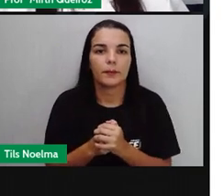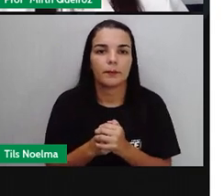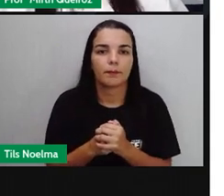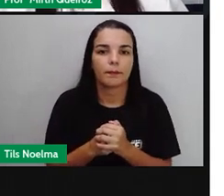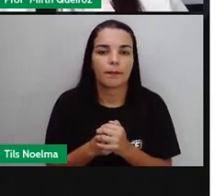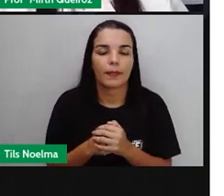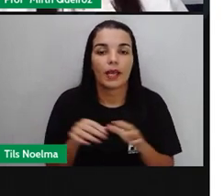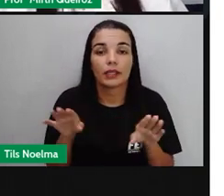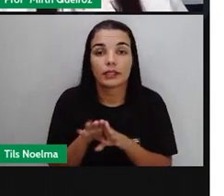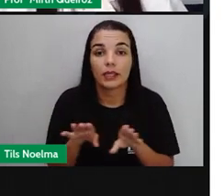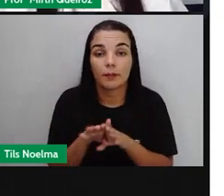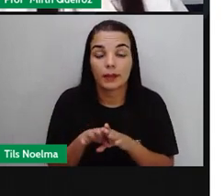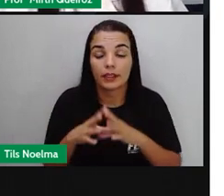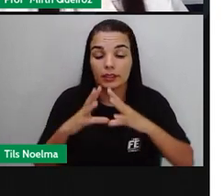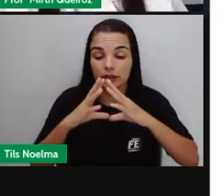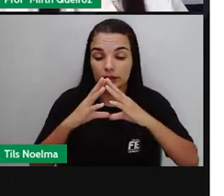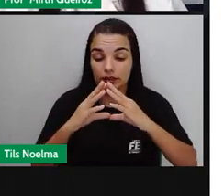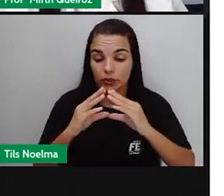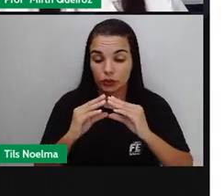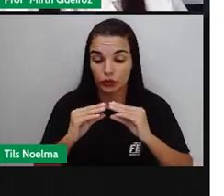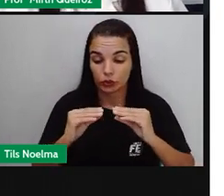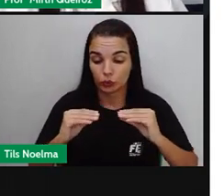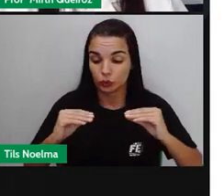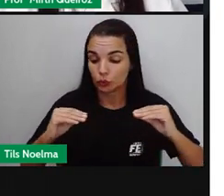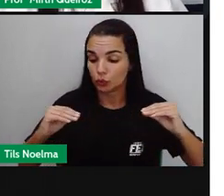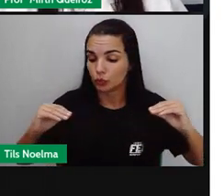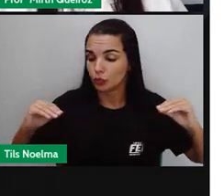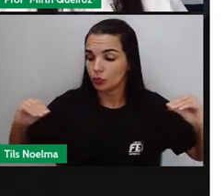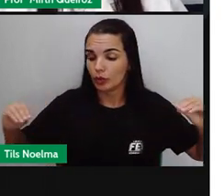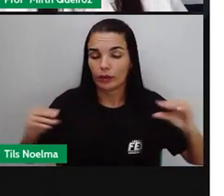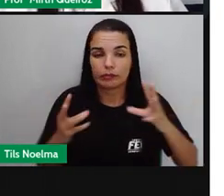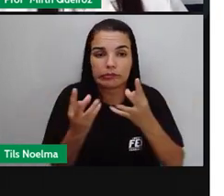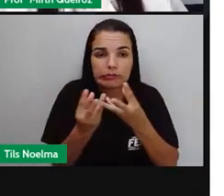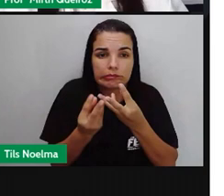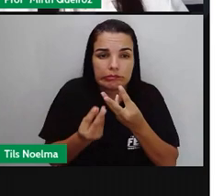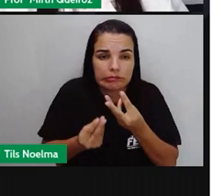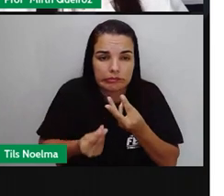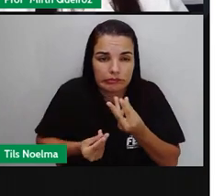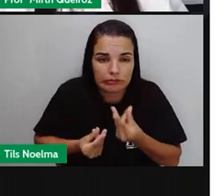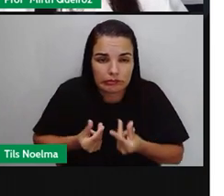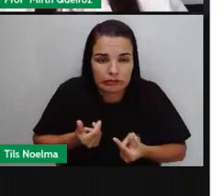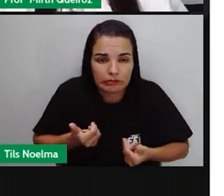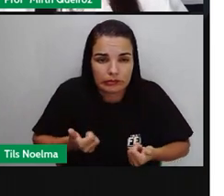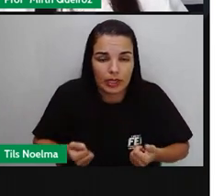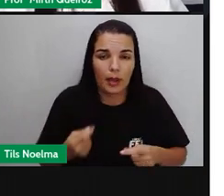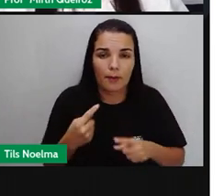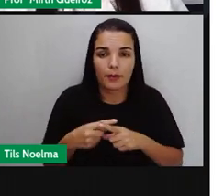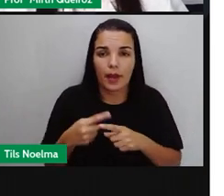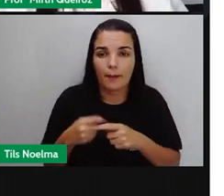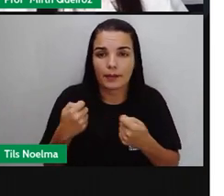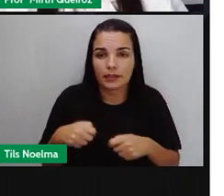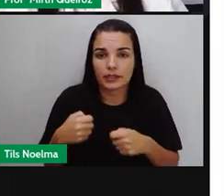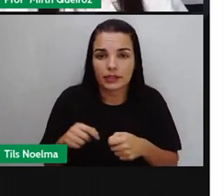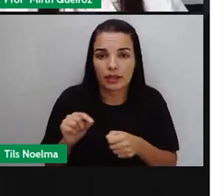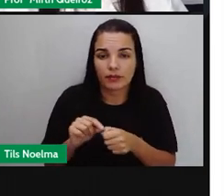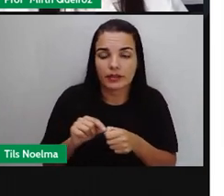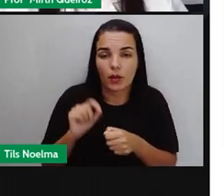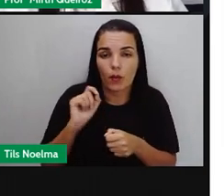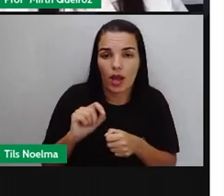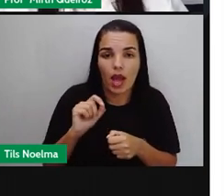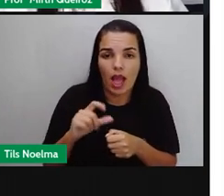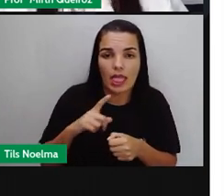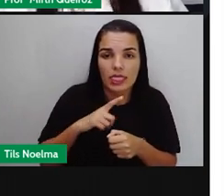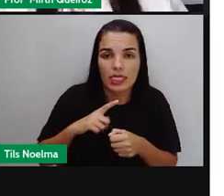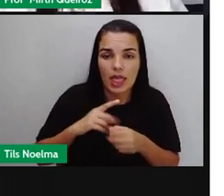Elas são utilizadas também para técnicas de compostagem, né? Para a produção do adubo, uma vez que elas também